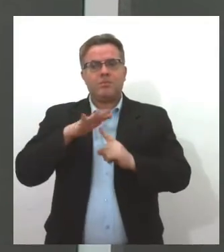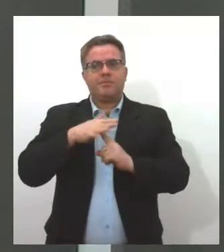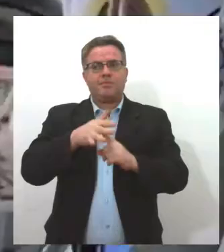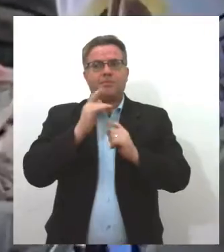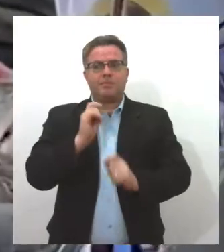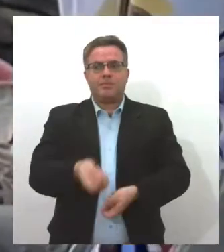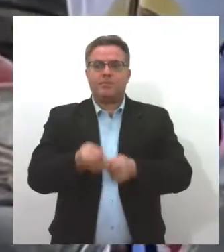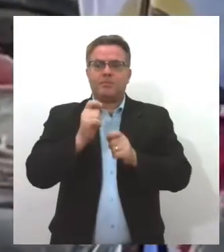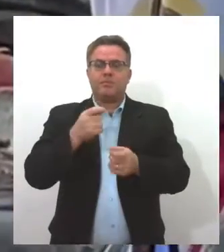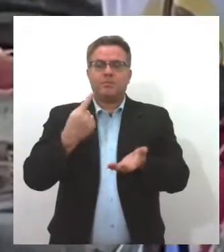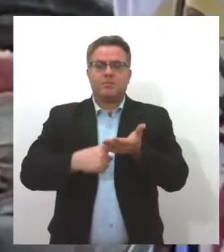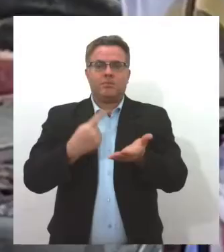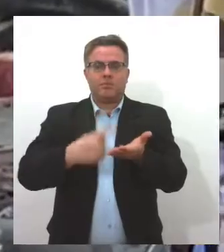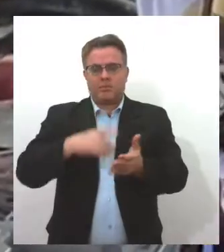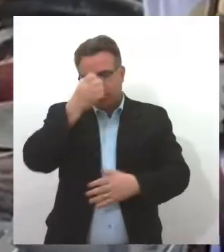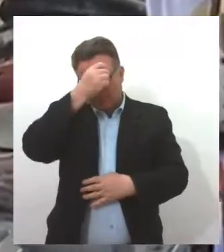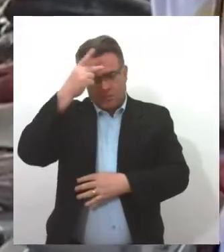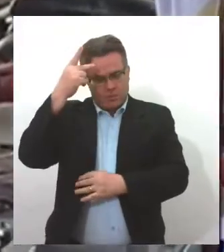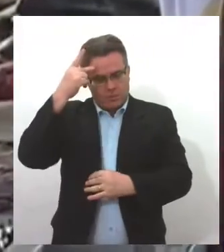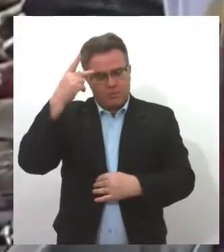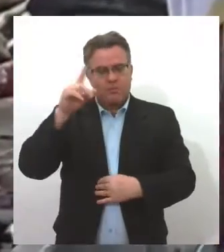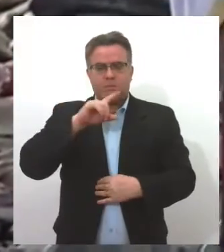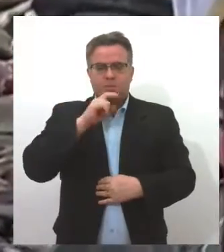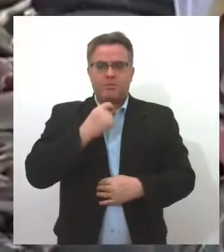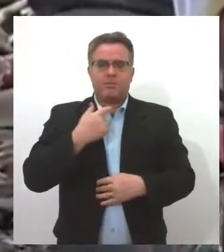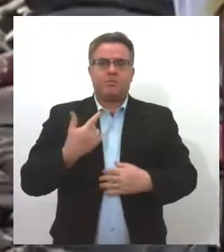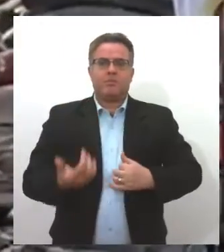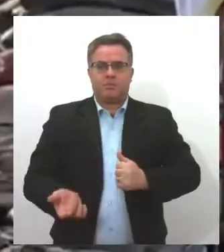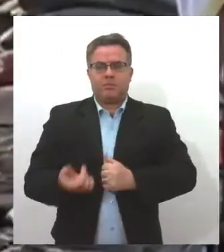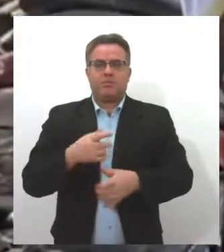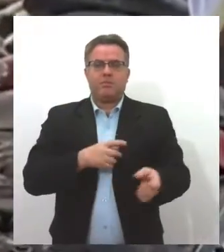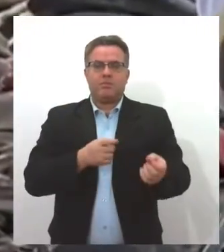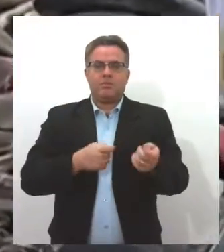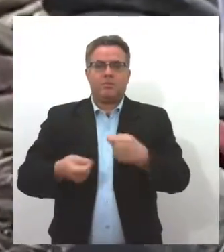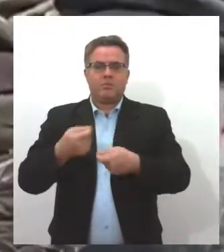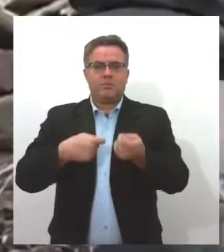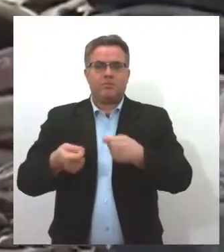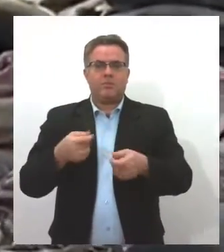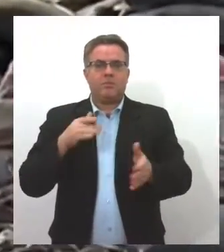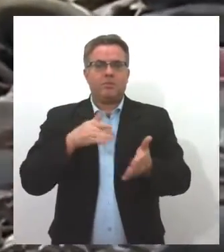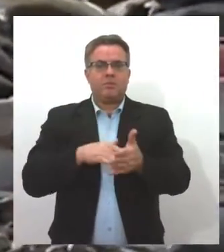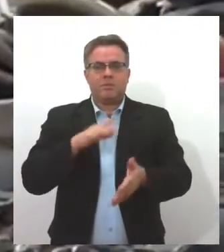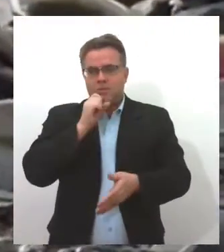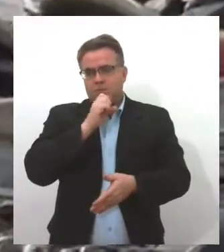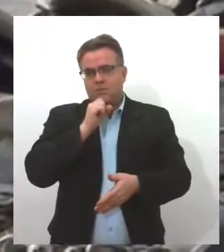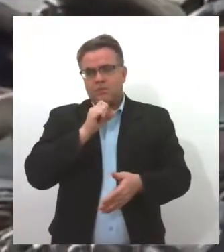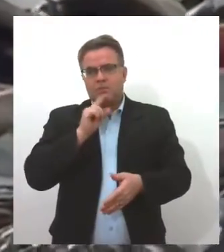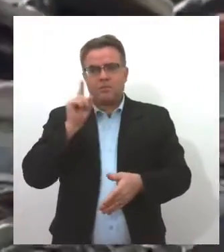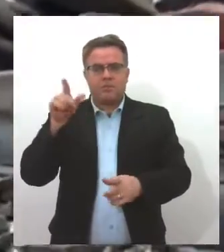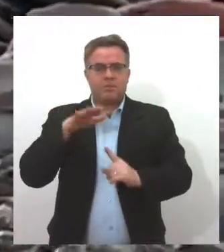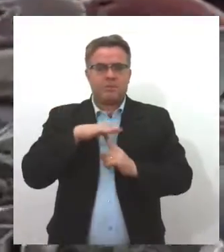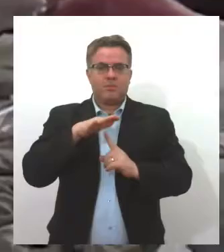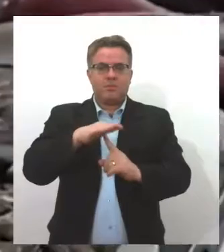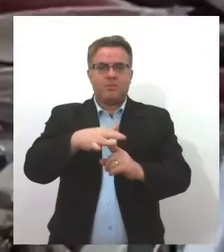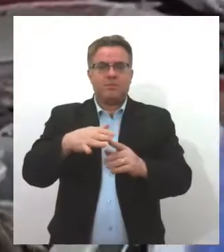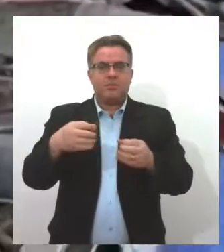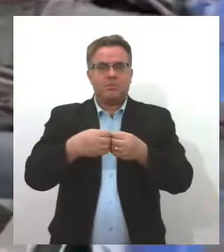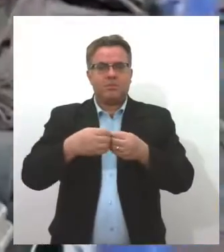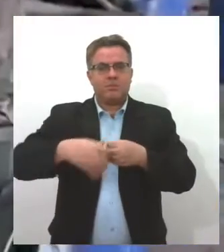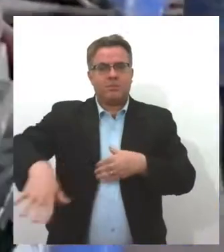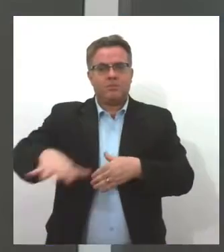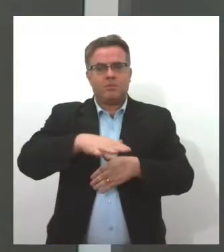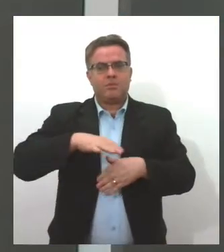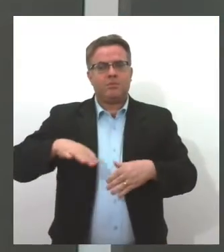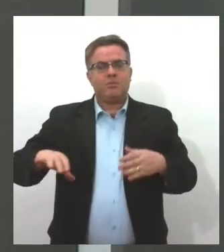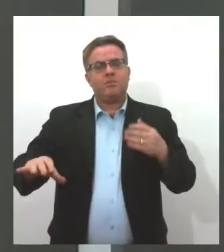promovida pela Prefeitura de Aracaju. A comercialização segue até o próximo sábado na Praça de Eventos Hilton Lopes, localizada entre os